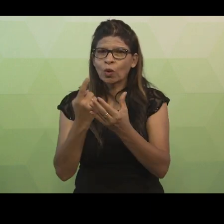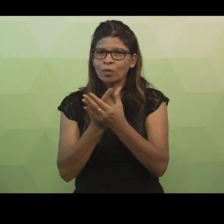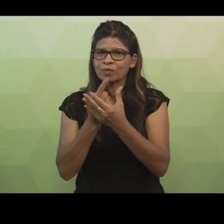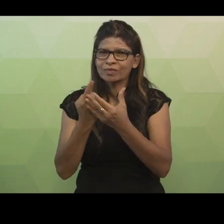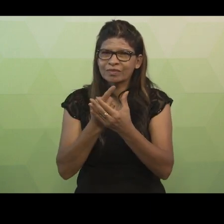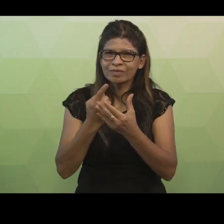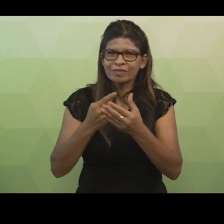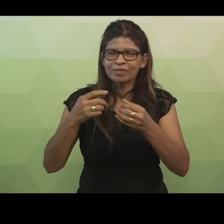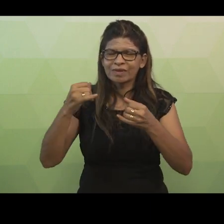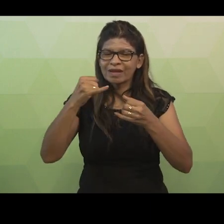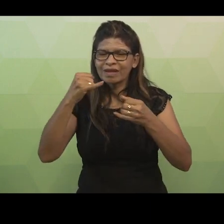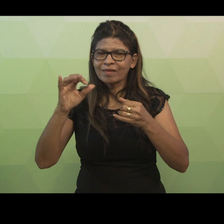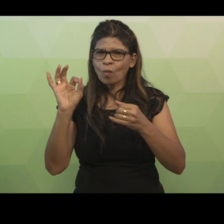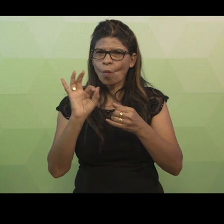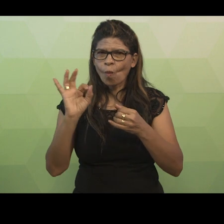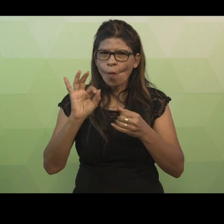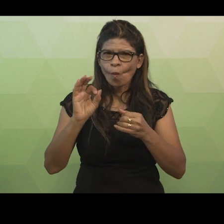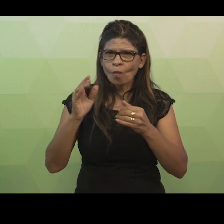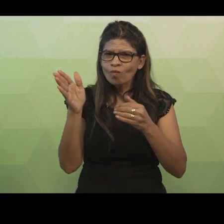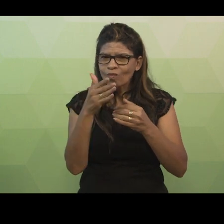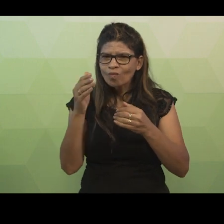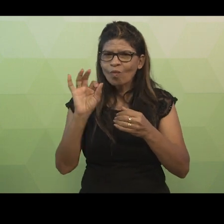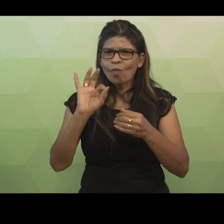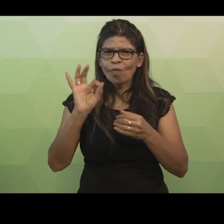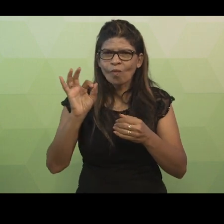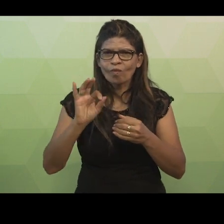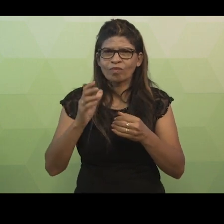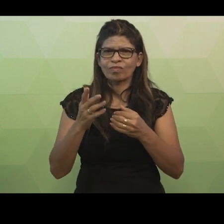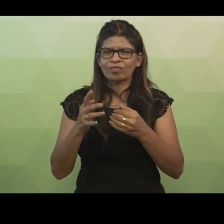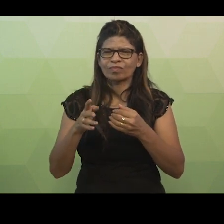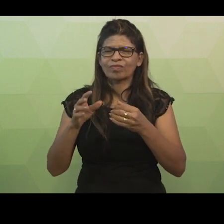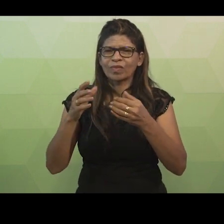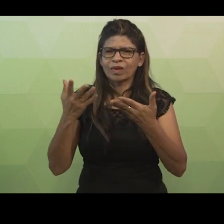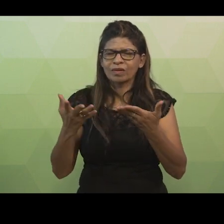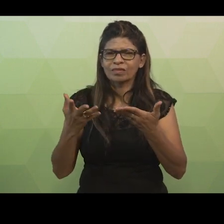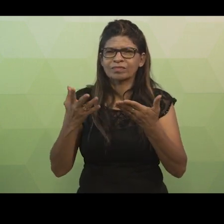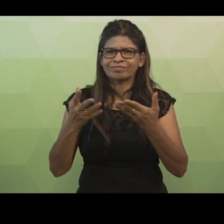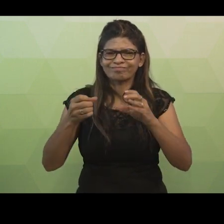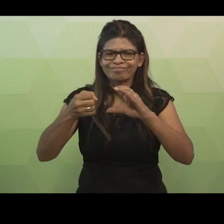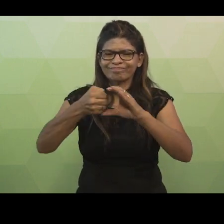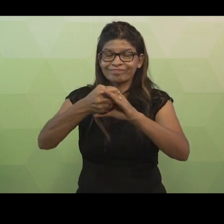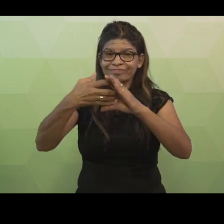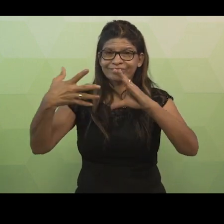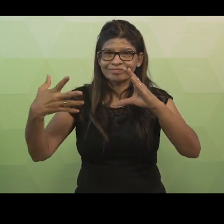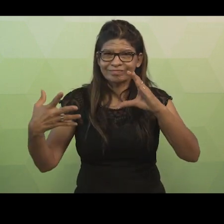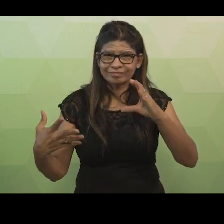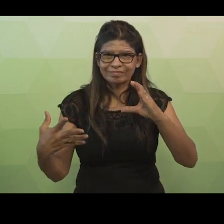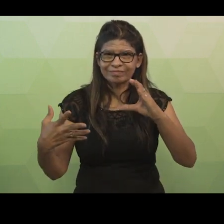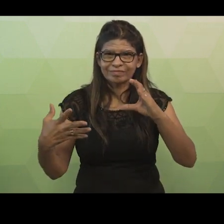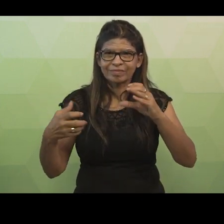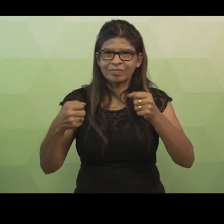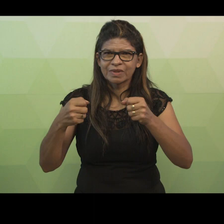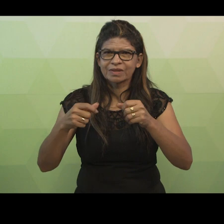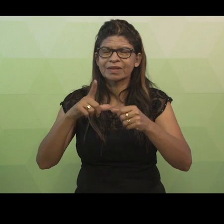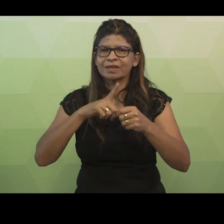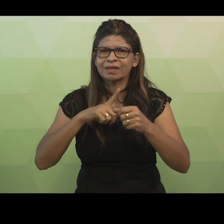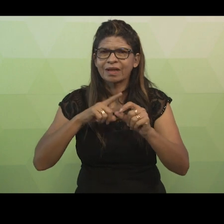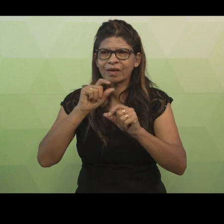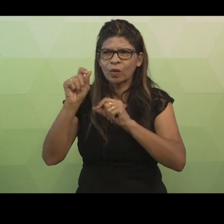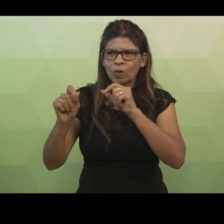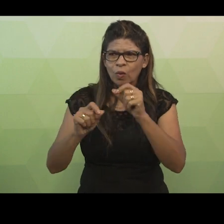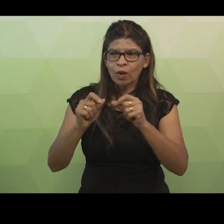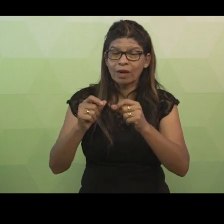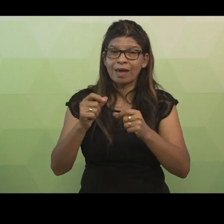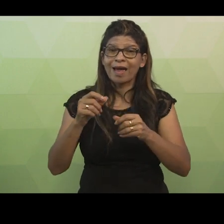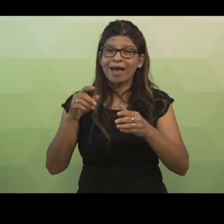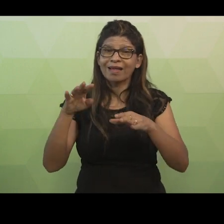hífens, tracinhos, espaços nem preposições. Quanto aos atributos, em uma classe precisamos identificar pelo menos